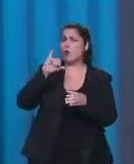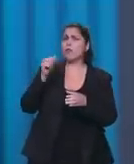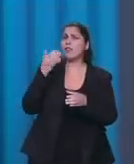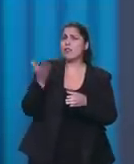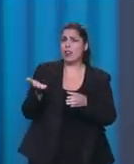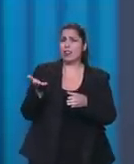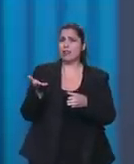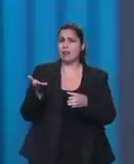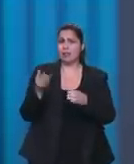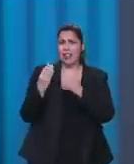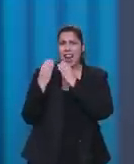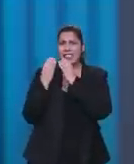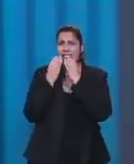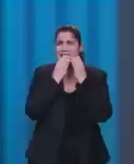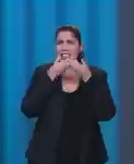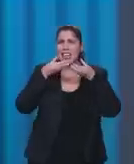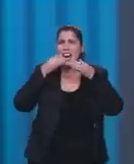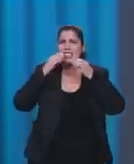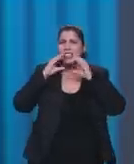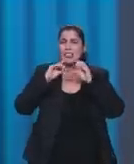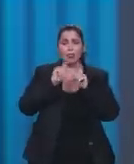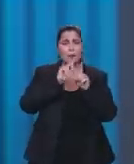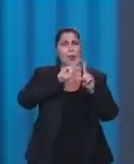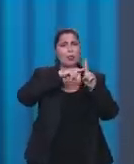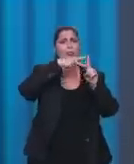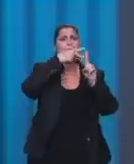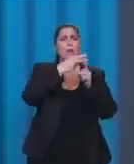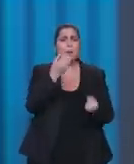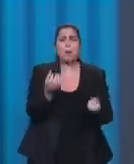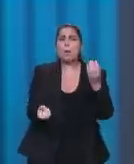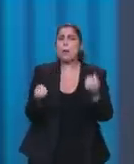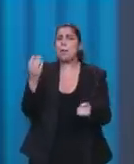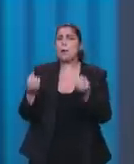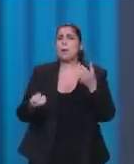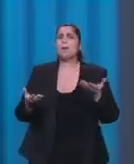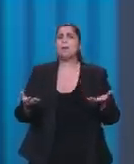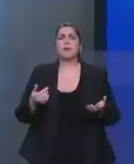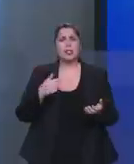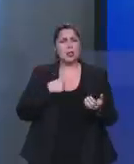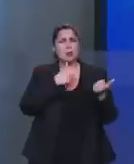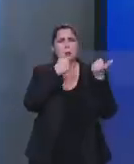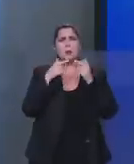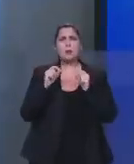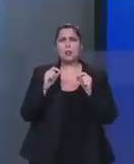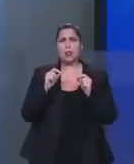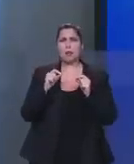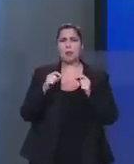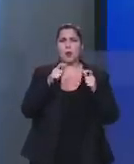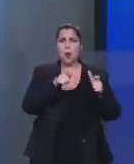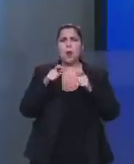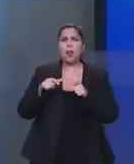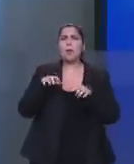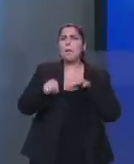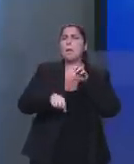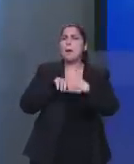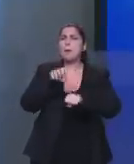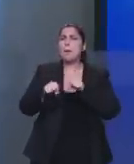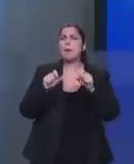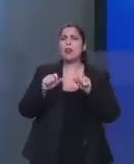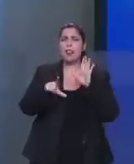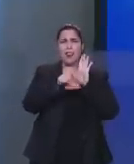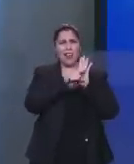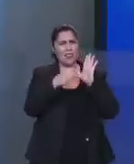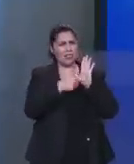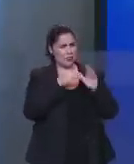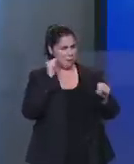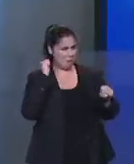produção. Então, uma das coisas que eu estou dizendo que eu vou fazer é o seguinte, não haverá ocupação ilegal e muito menos